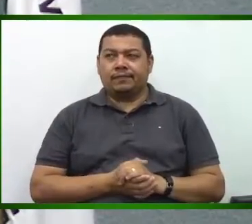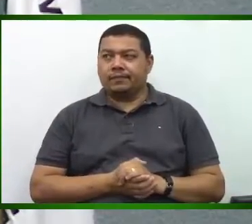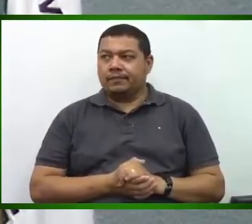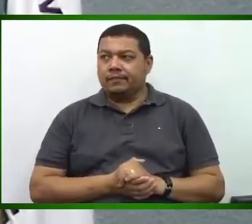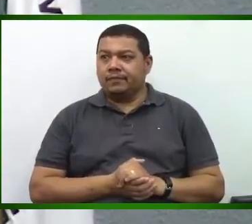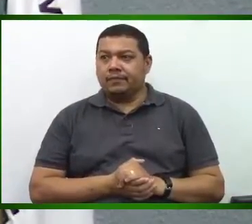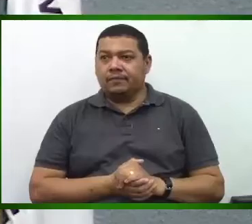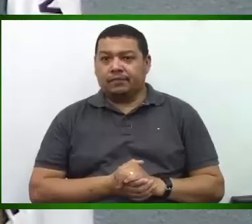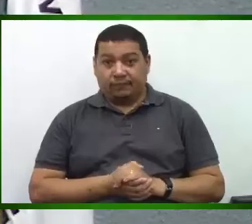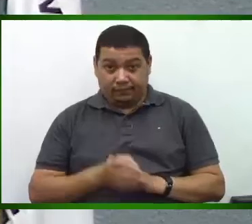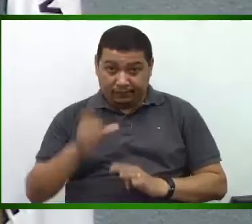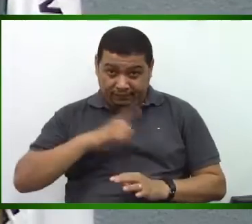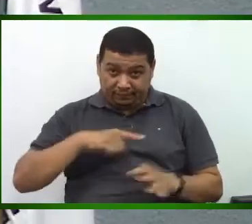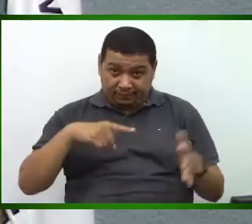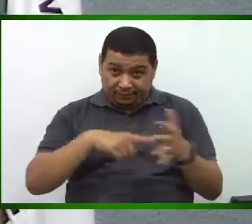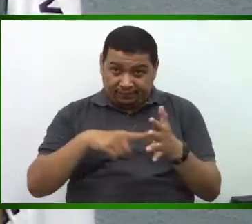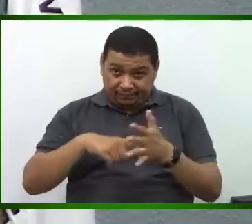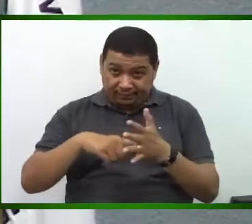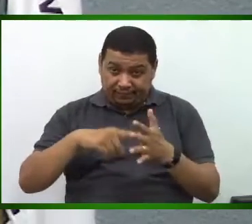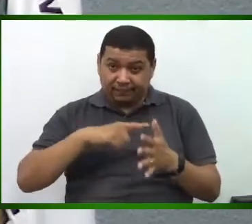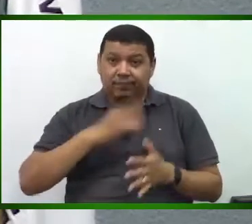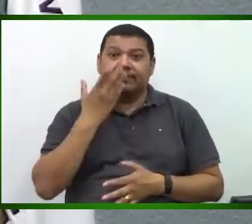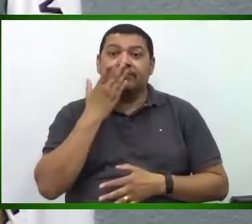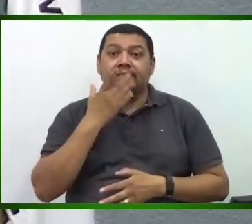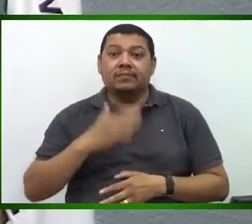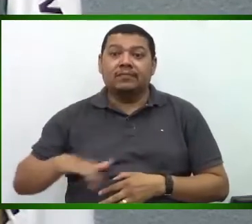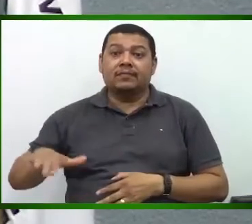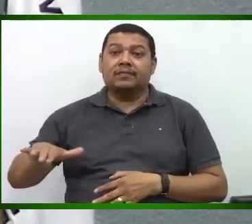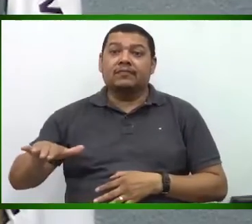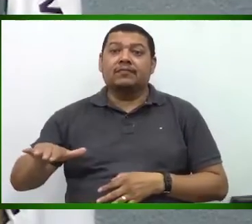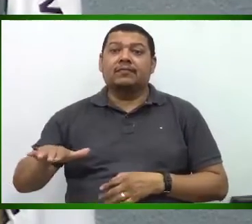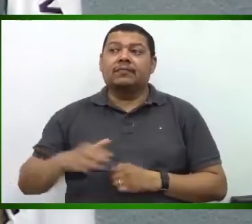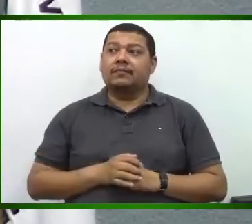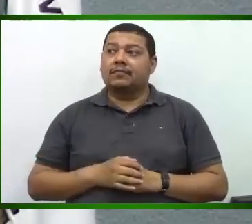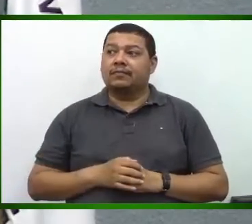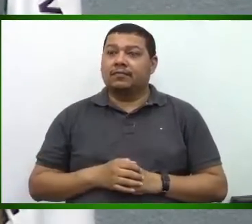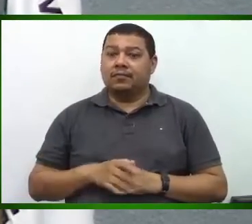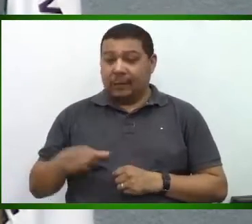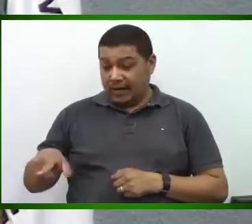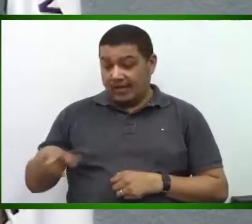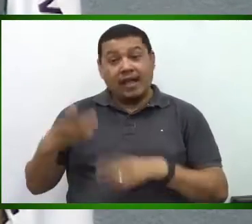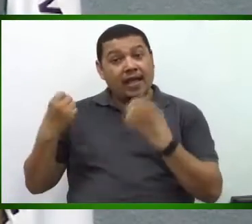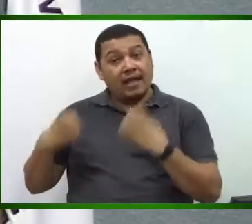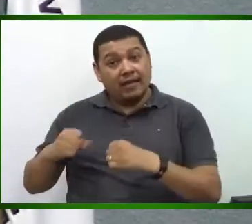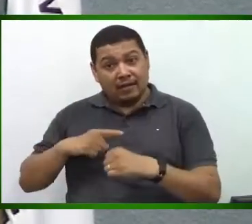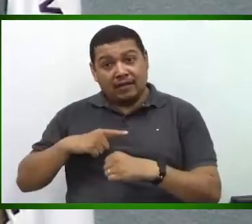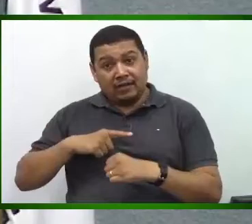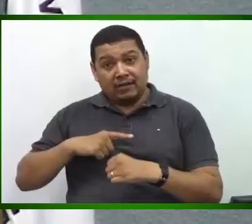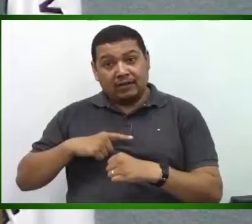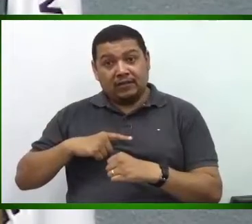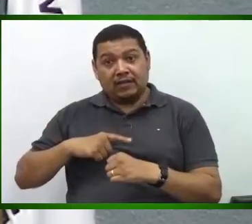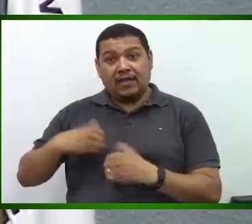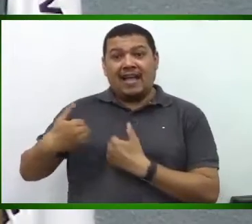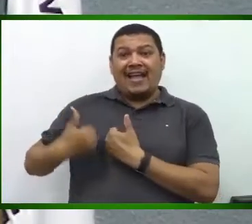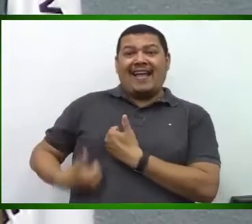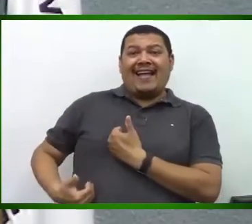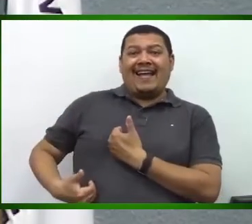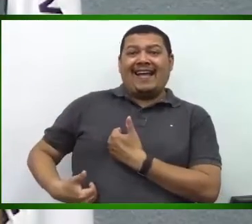Recebo denúncias de crianças precisando de cirurgia